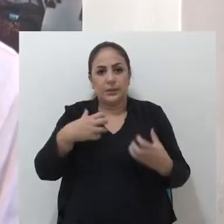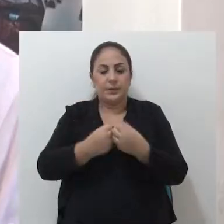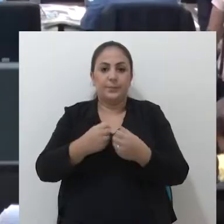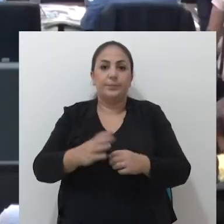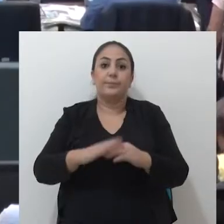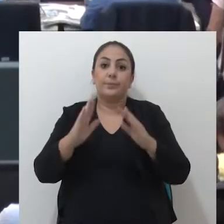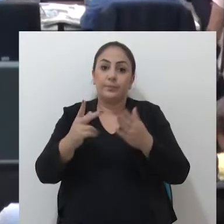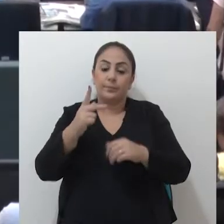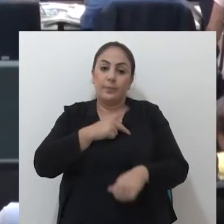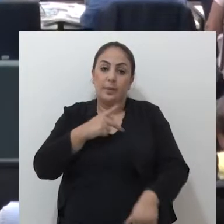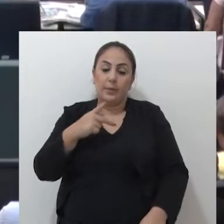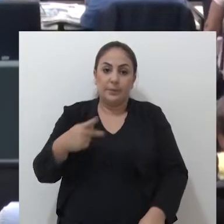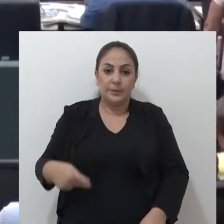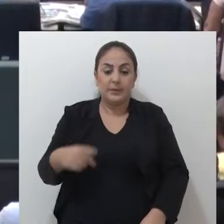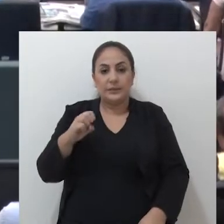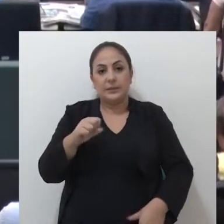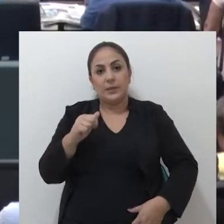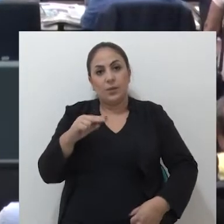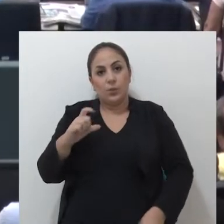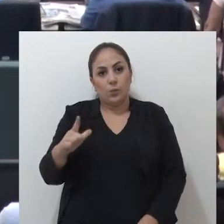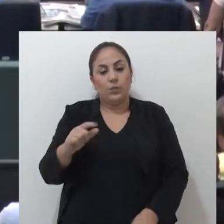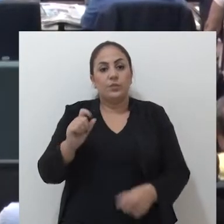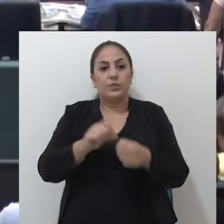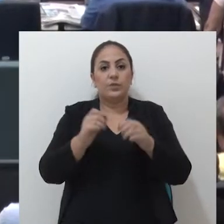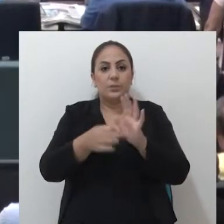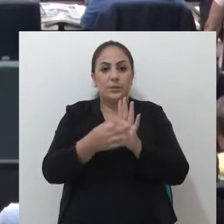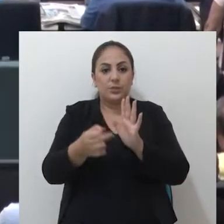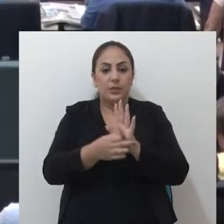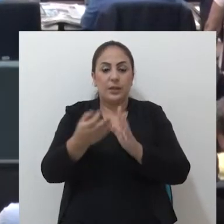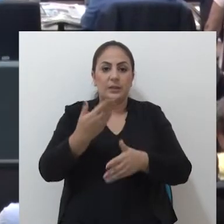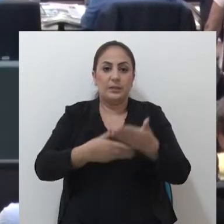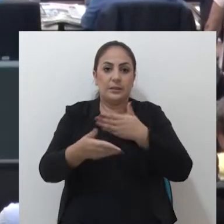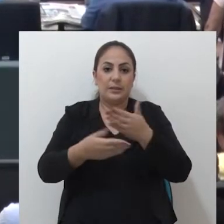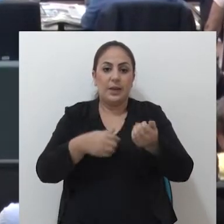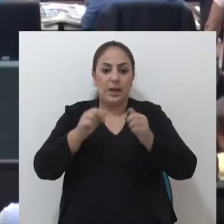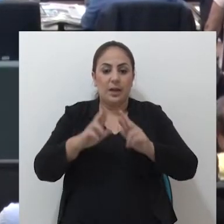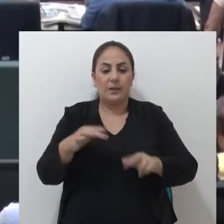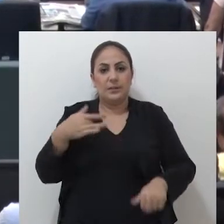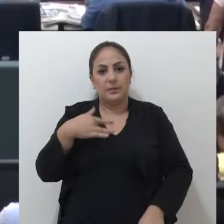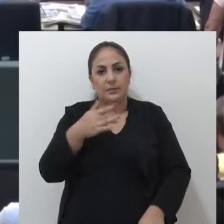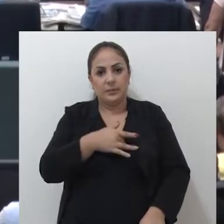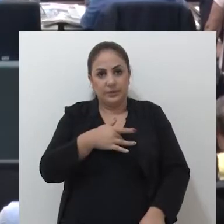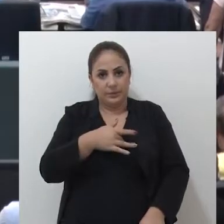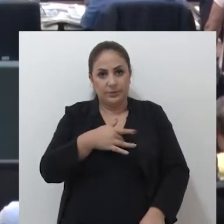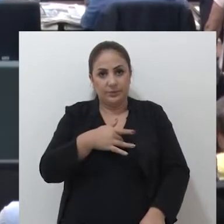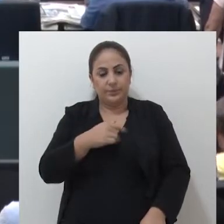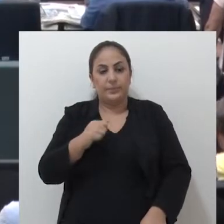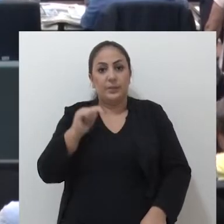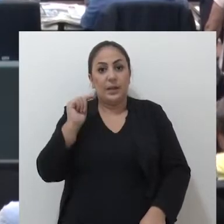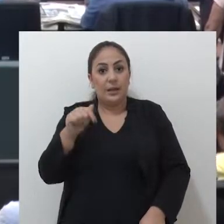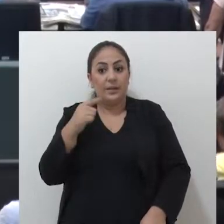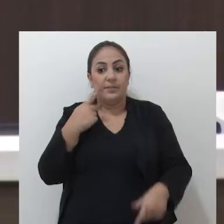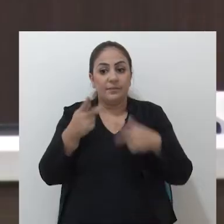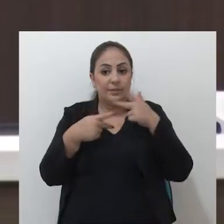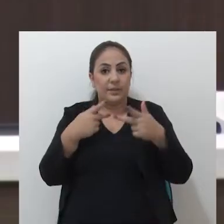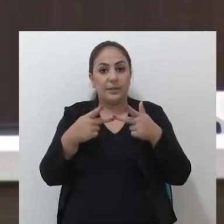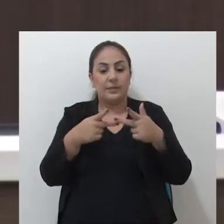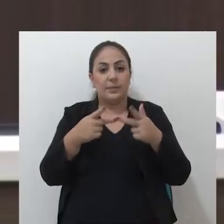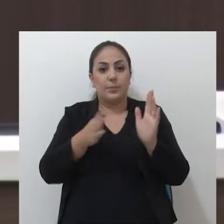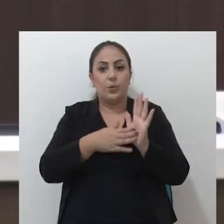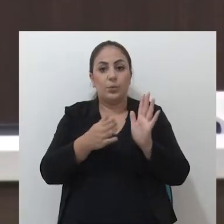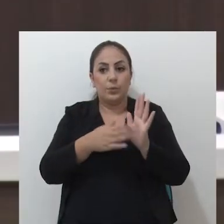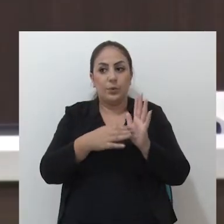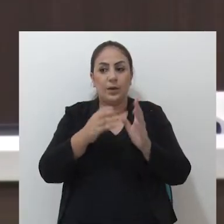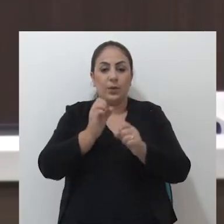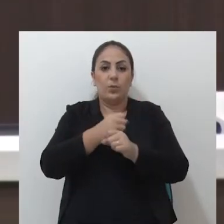evitar acidentes. Já o presidente Saul Spinelli fez uma indicação que contempla a área da saúde. Nela,